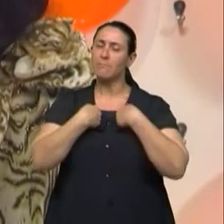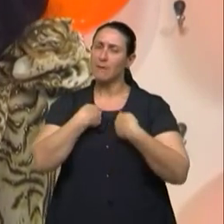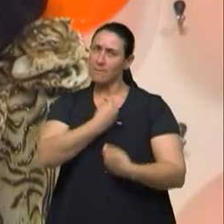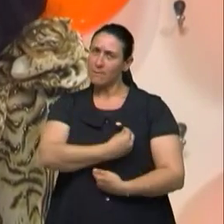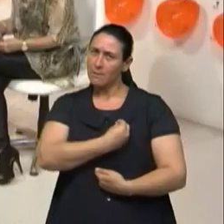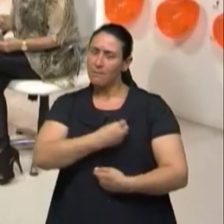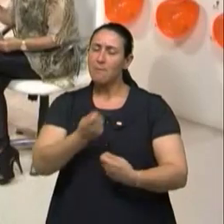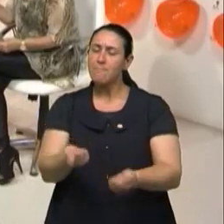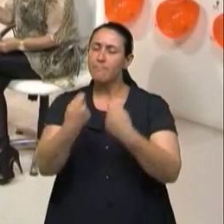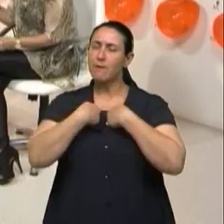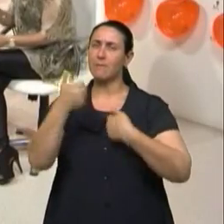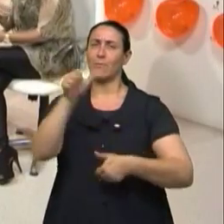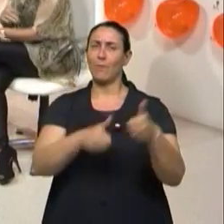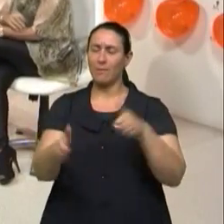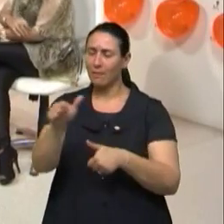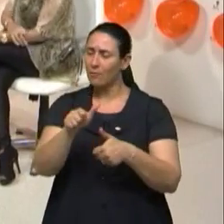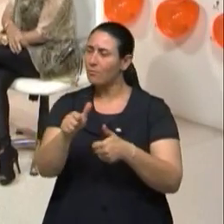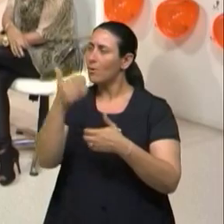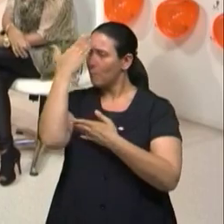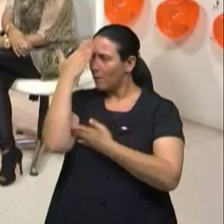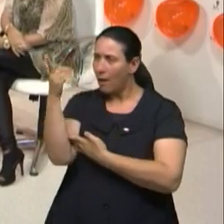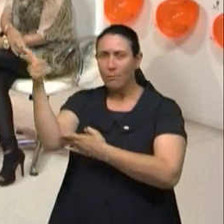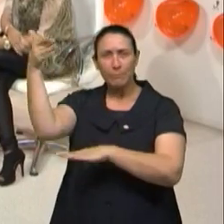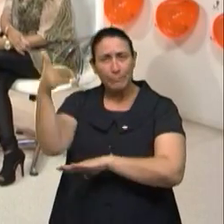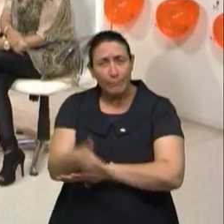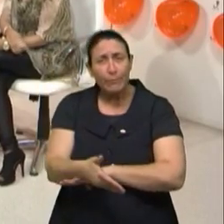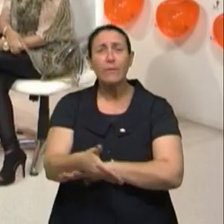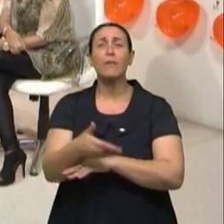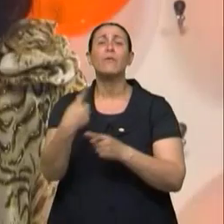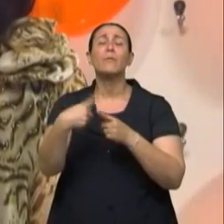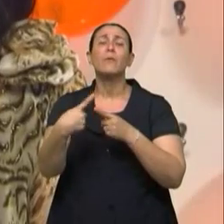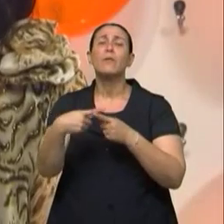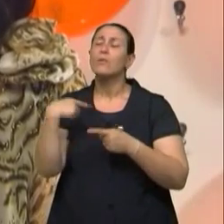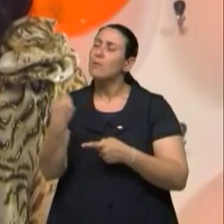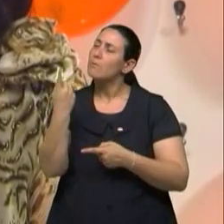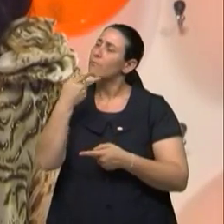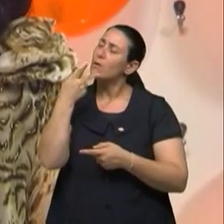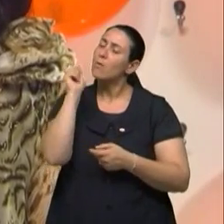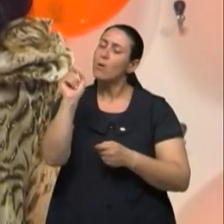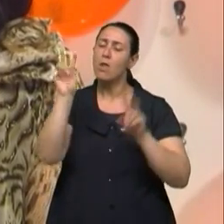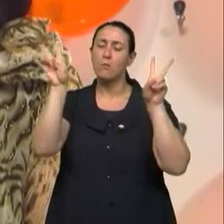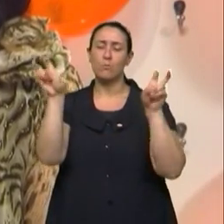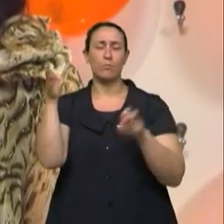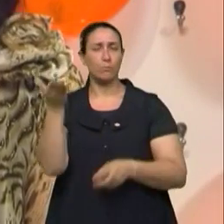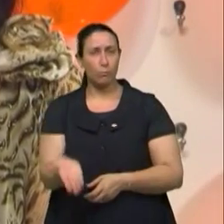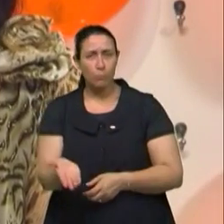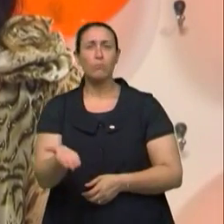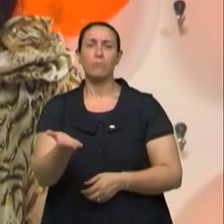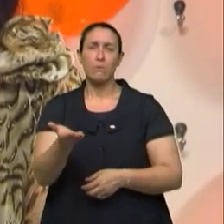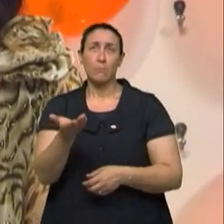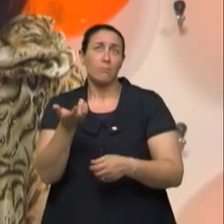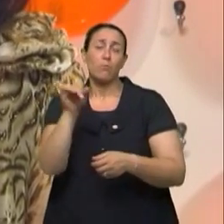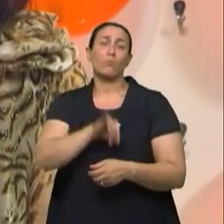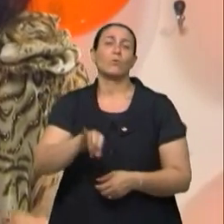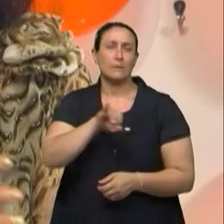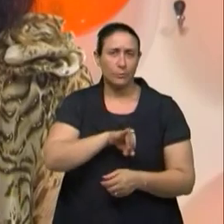qualidade, né, doutor Fabiano? Prazer lhe ter aqui no programa para a gente falar sobre este assunto tão delicado e tão necessário, né. Eu queria